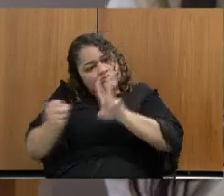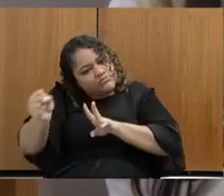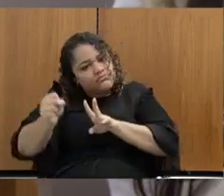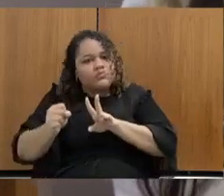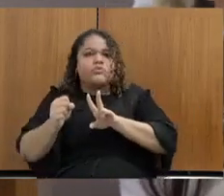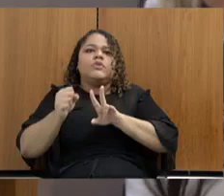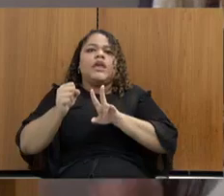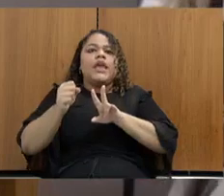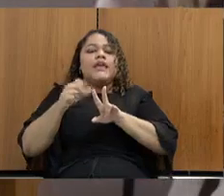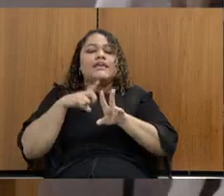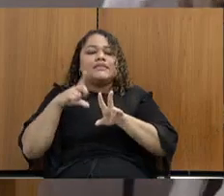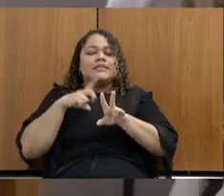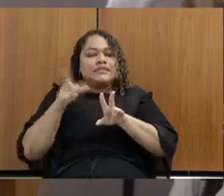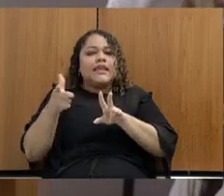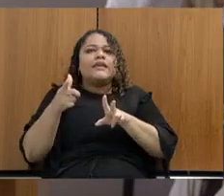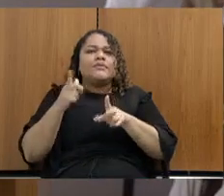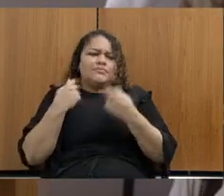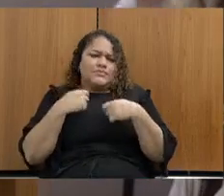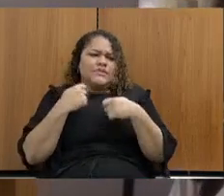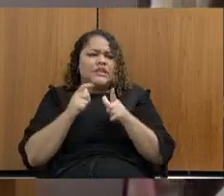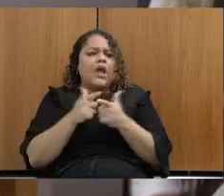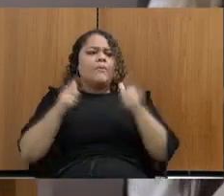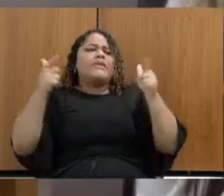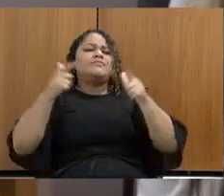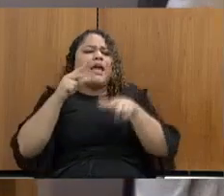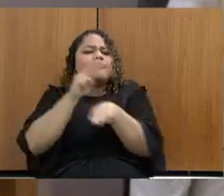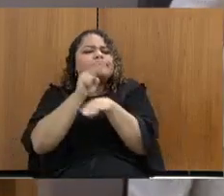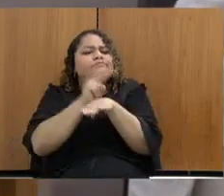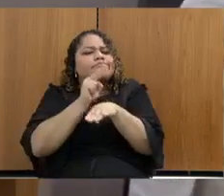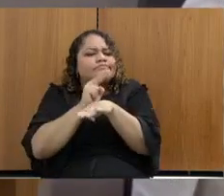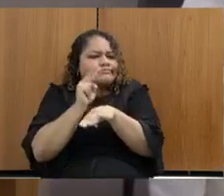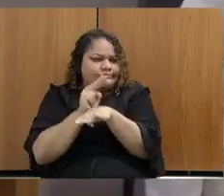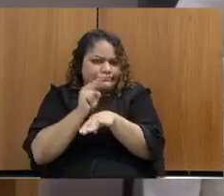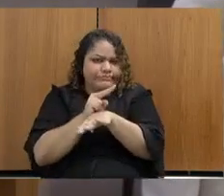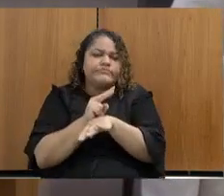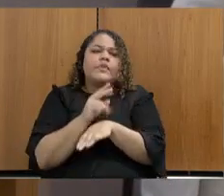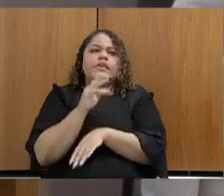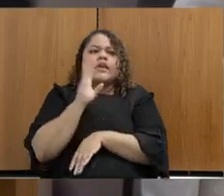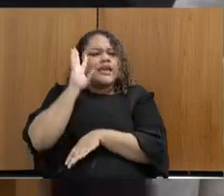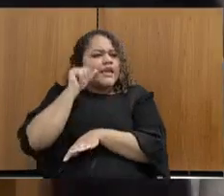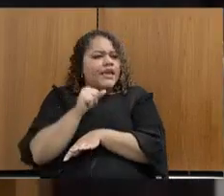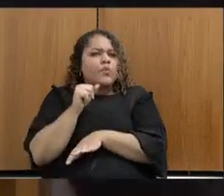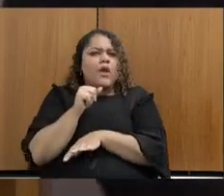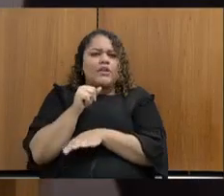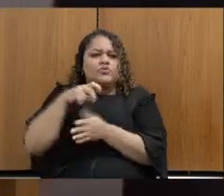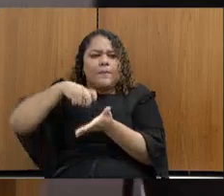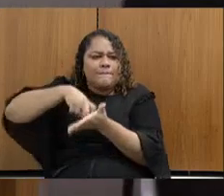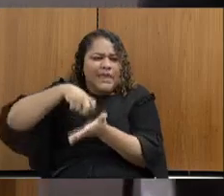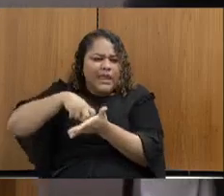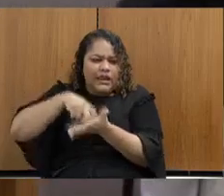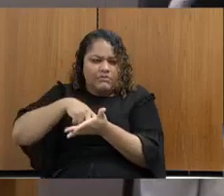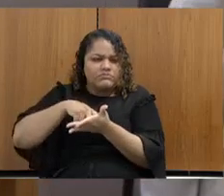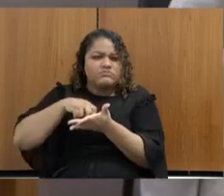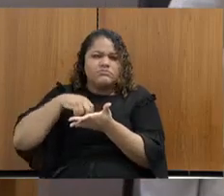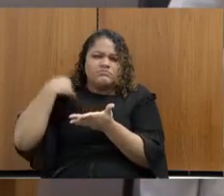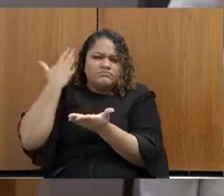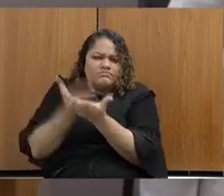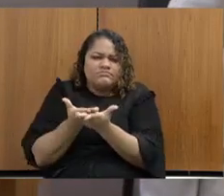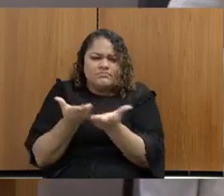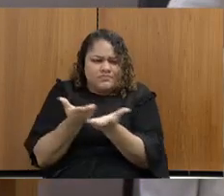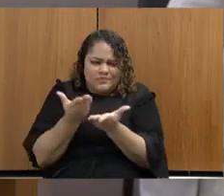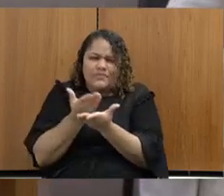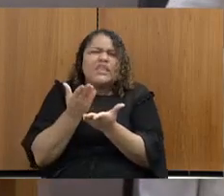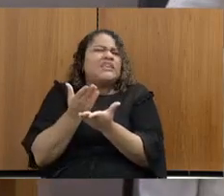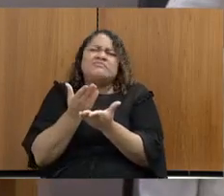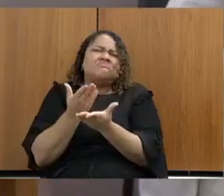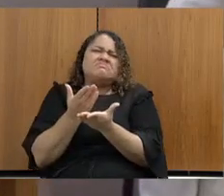o nosso sistema de monitoramento, eu particularmente acho que os regimes de cumprimento de pena hoje, eles já não se sustentam mais, esses três regimes são uma